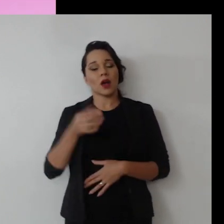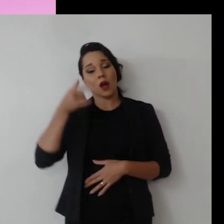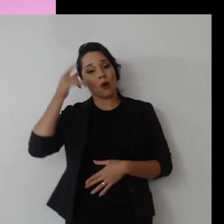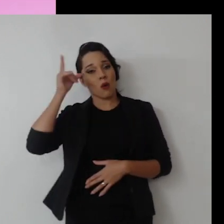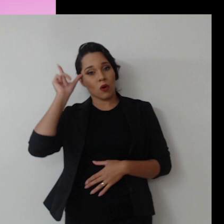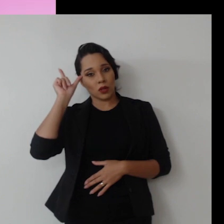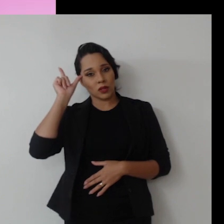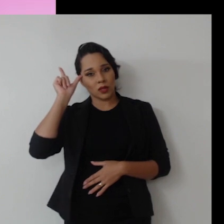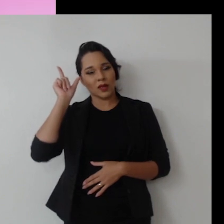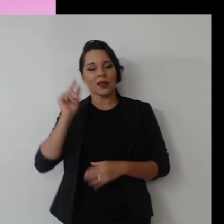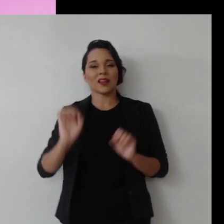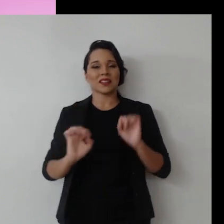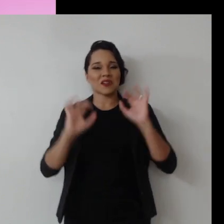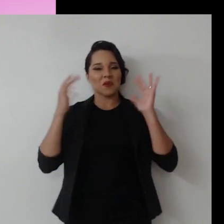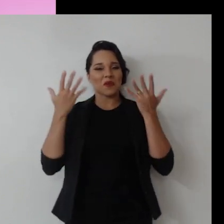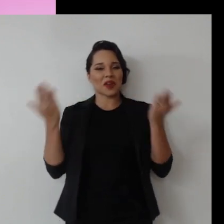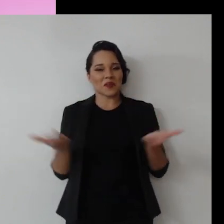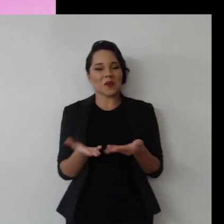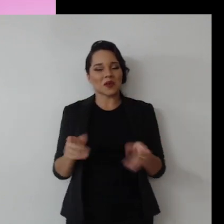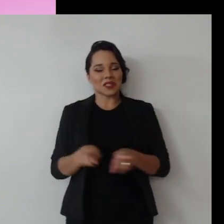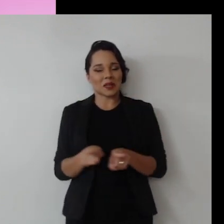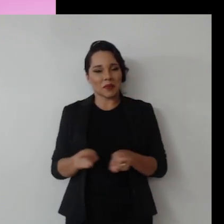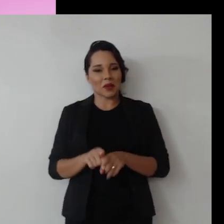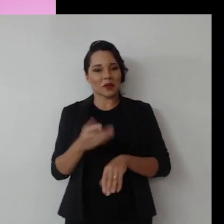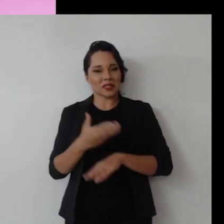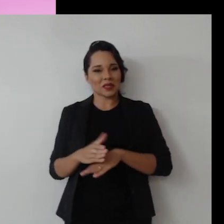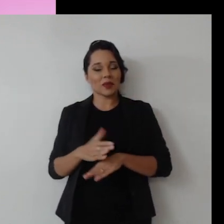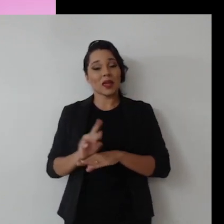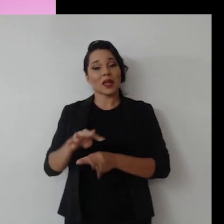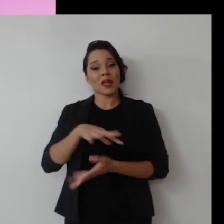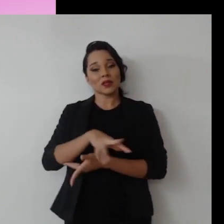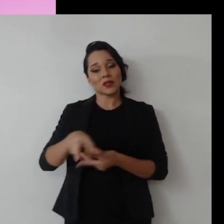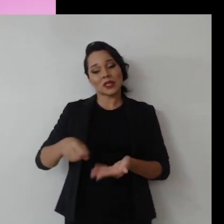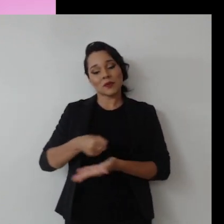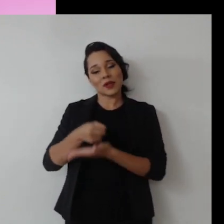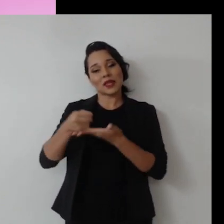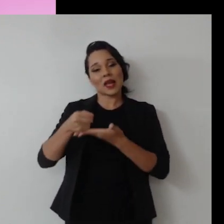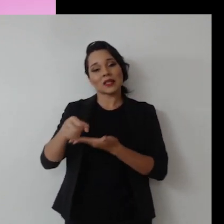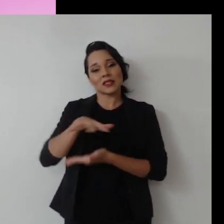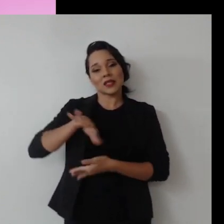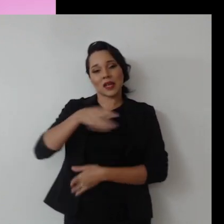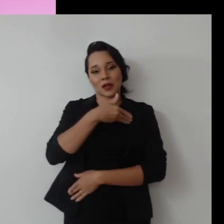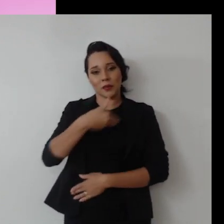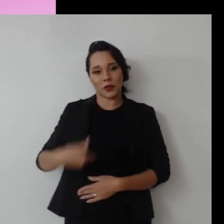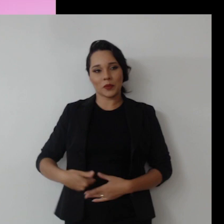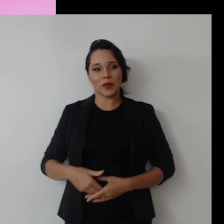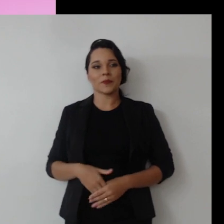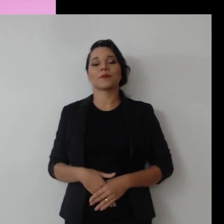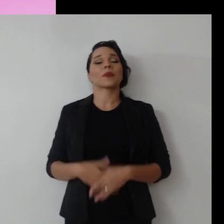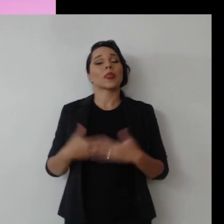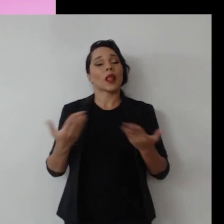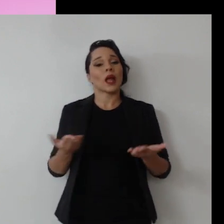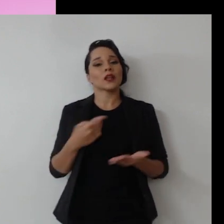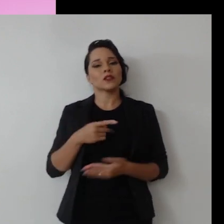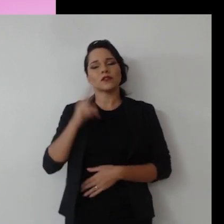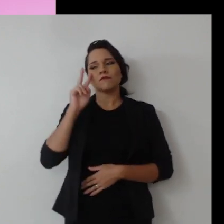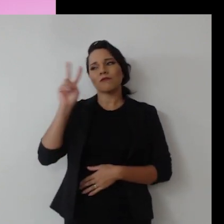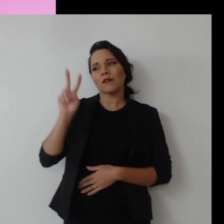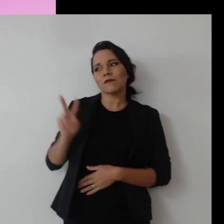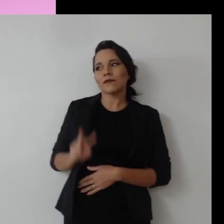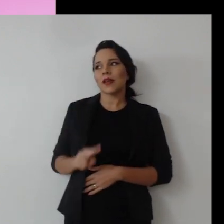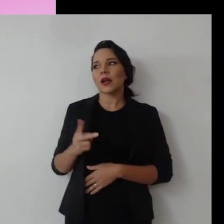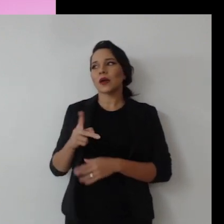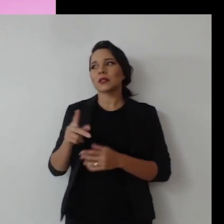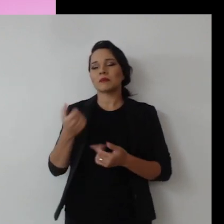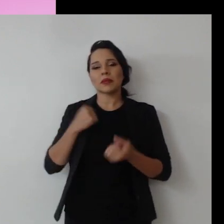de ontem, que está sendo comemorado hoje também com essa capacação, que é a sustentabilidade no setor público. E aí, a vai dar uma passeada